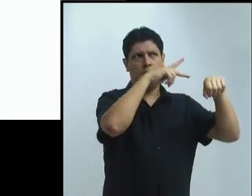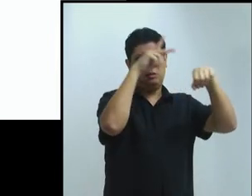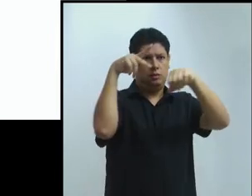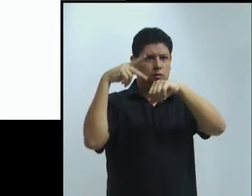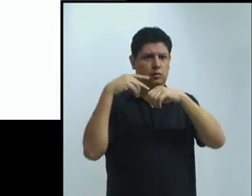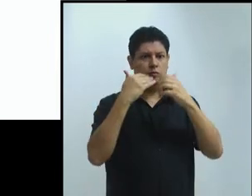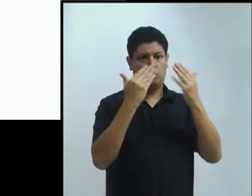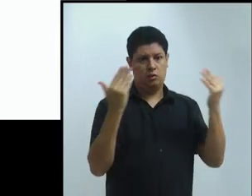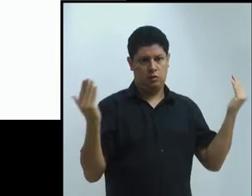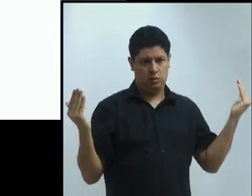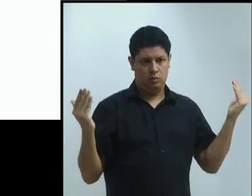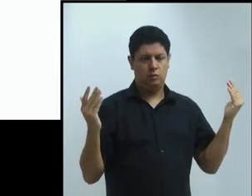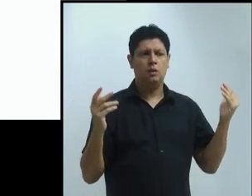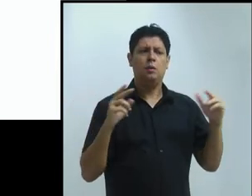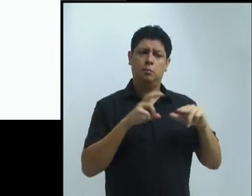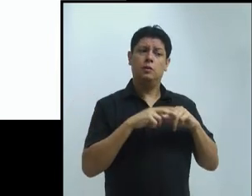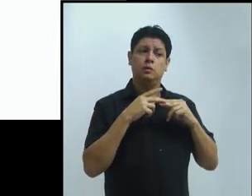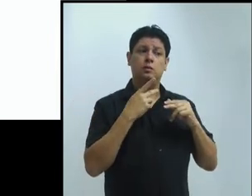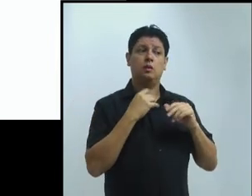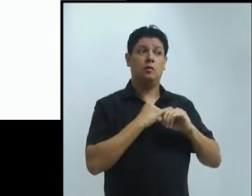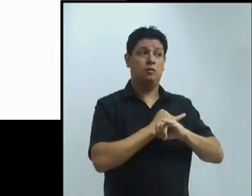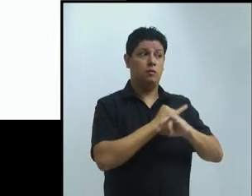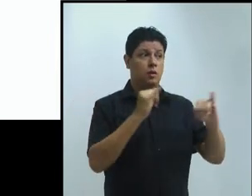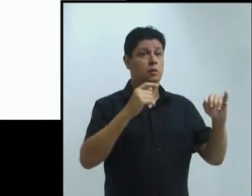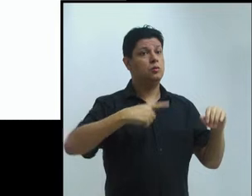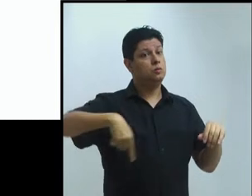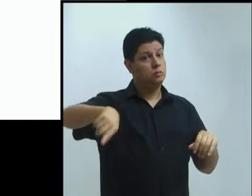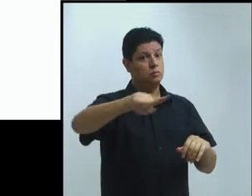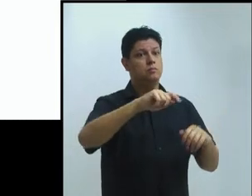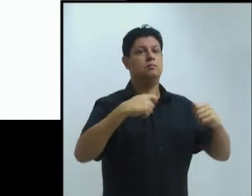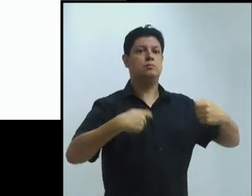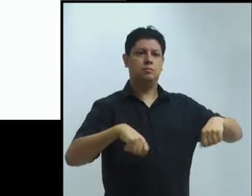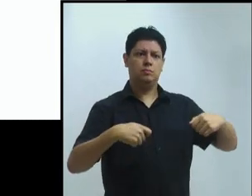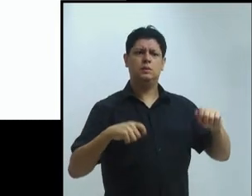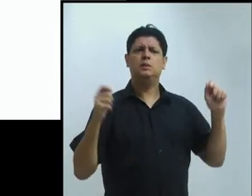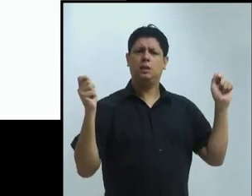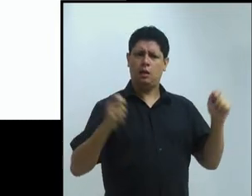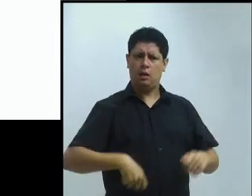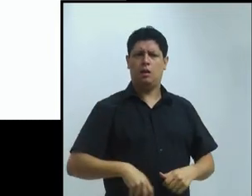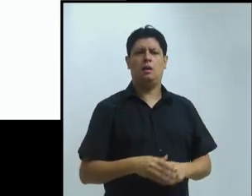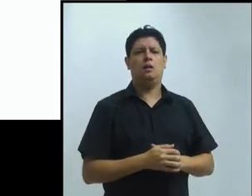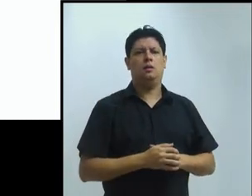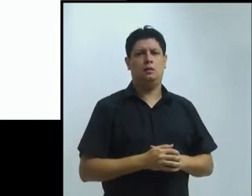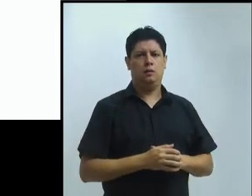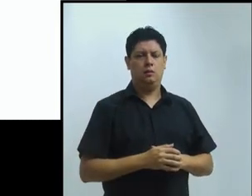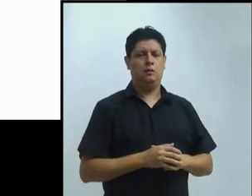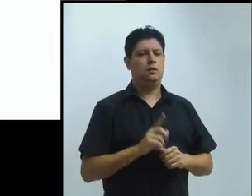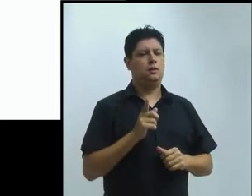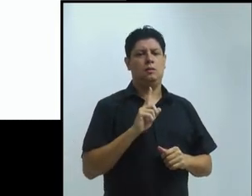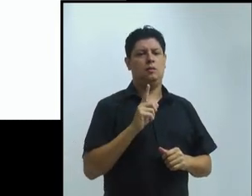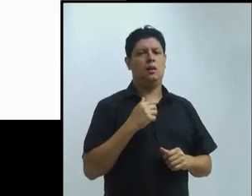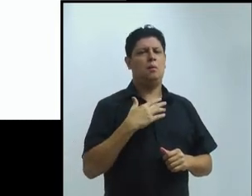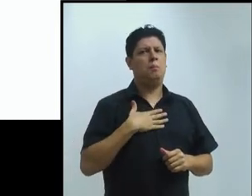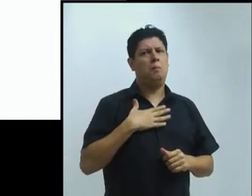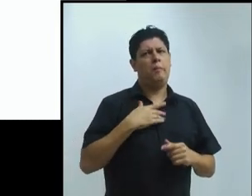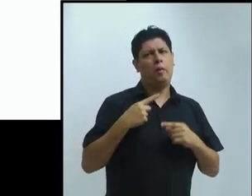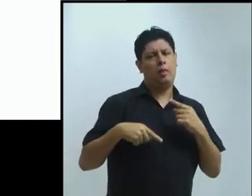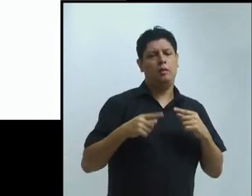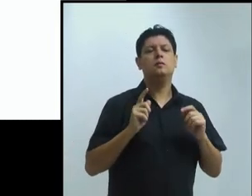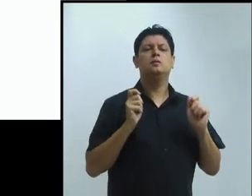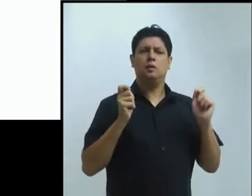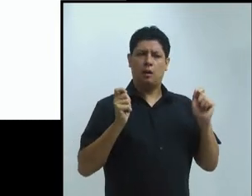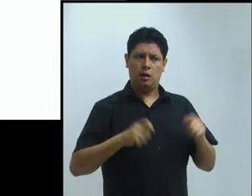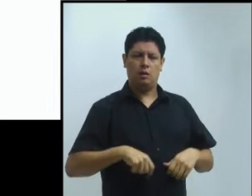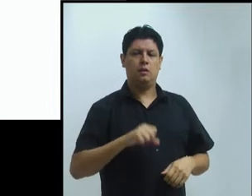correram atrás, ou ainda não correram. E 55% dos programas de pós